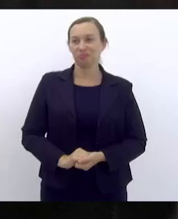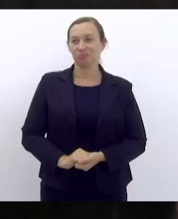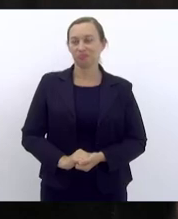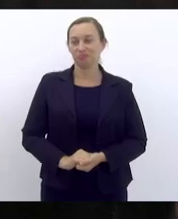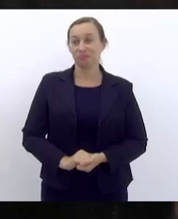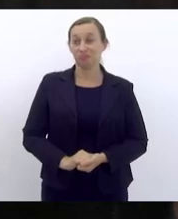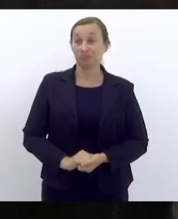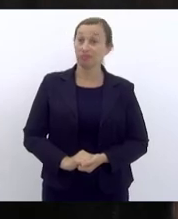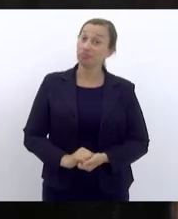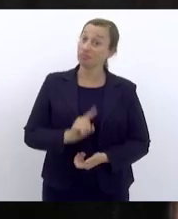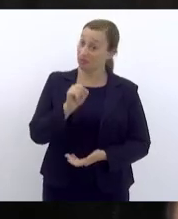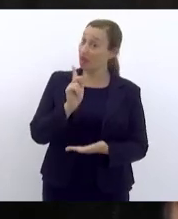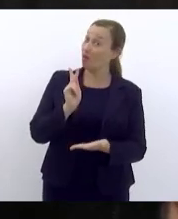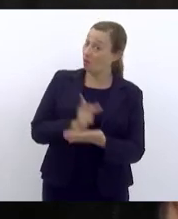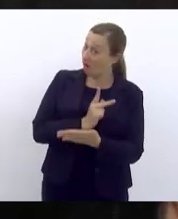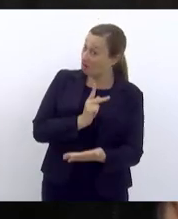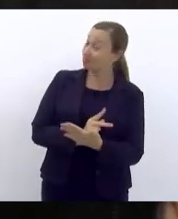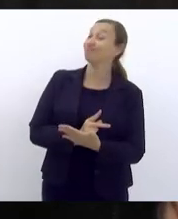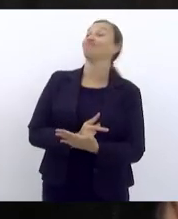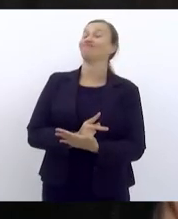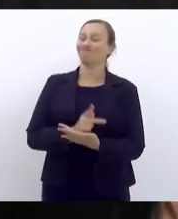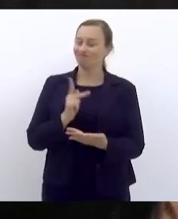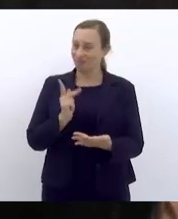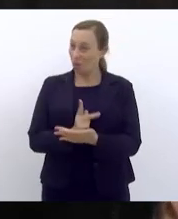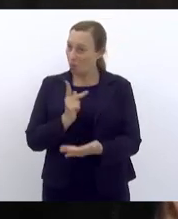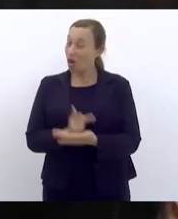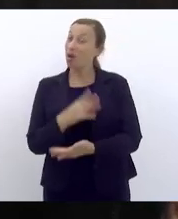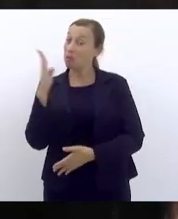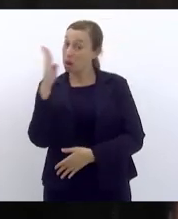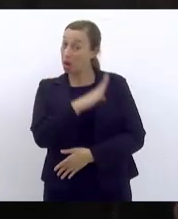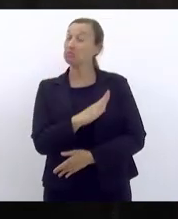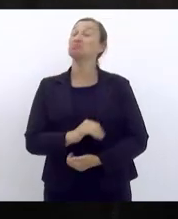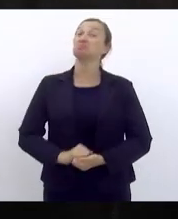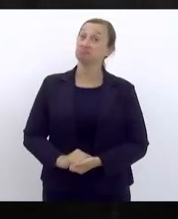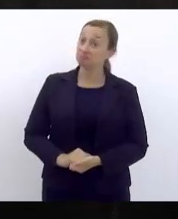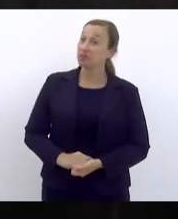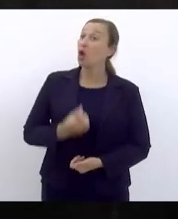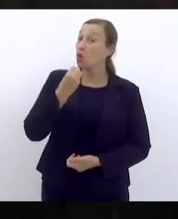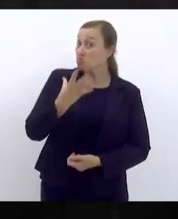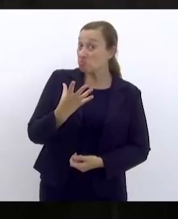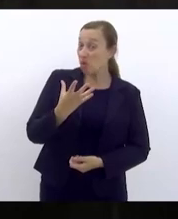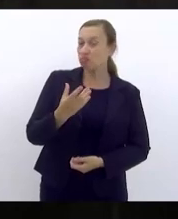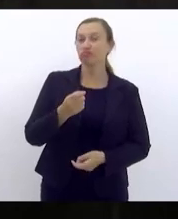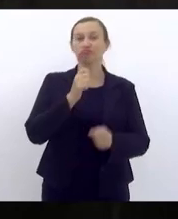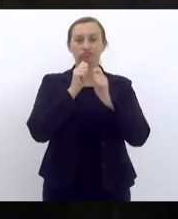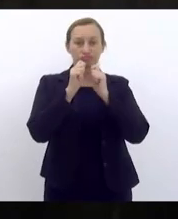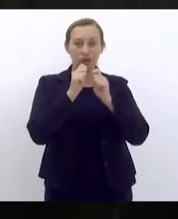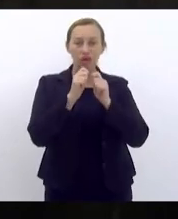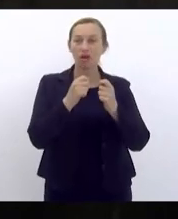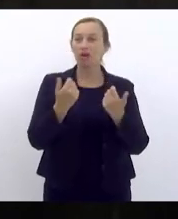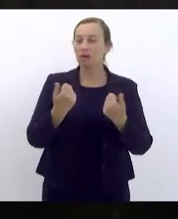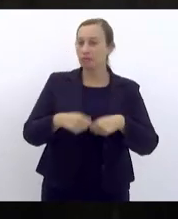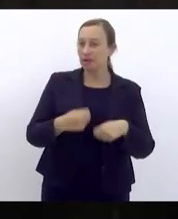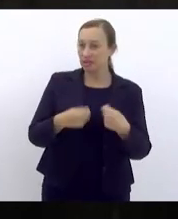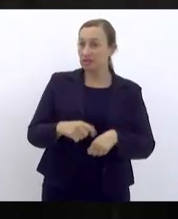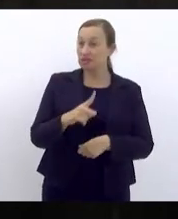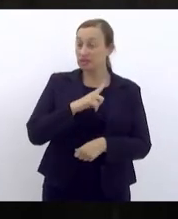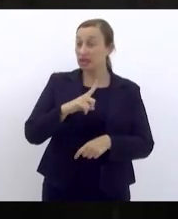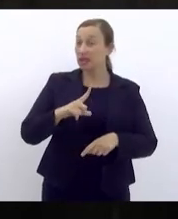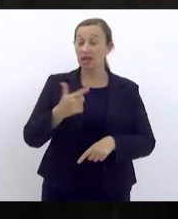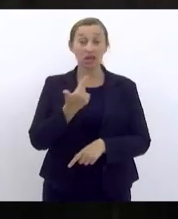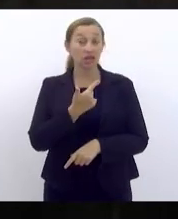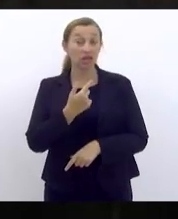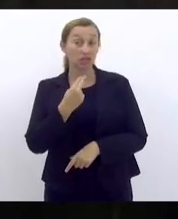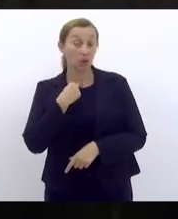isso é um erro isso é um mal o bom jornalismo deve existir e não deve ter